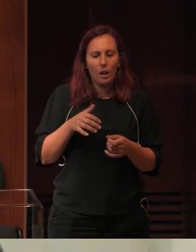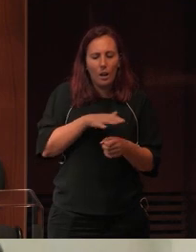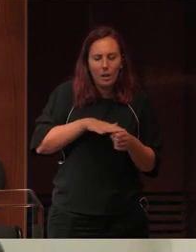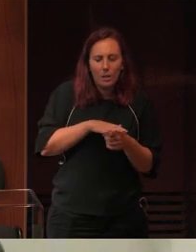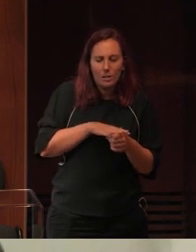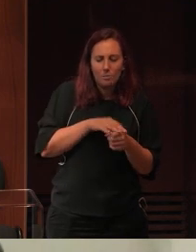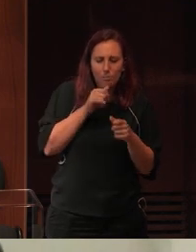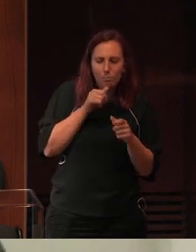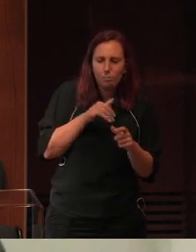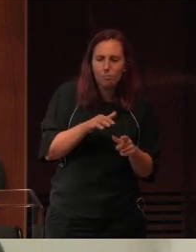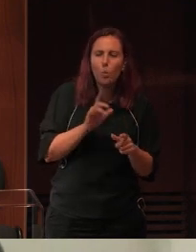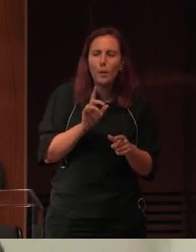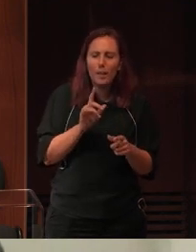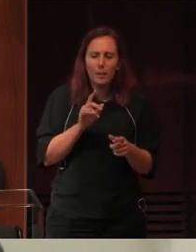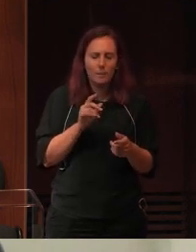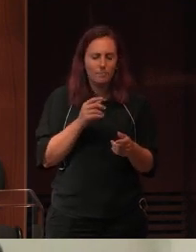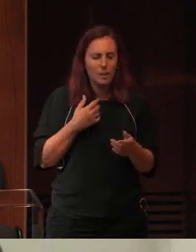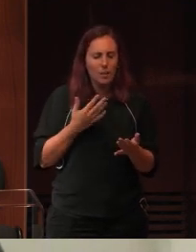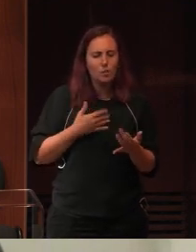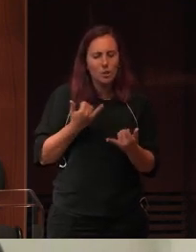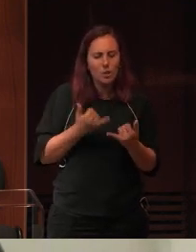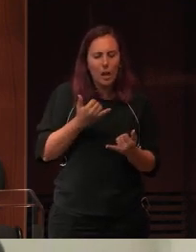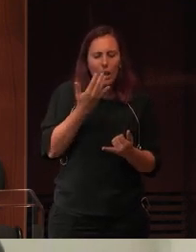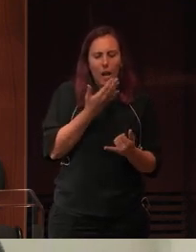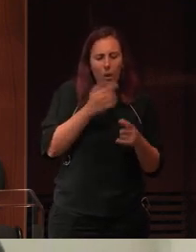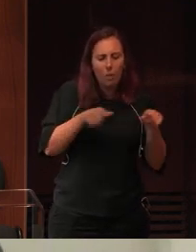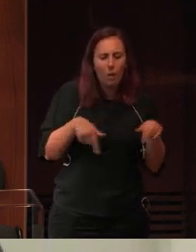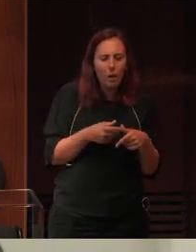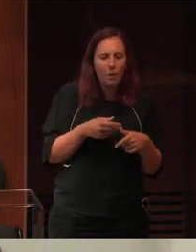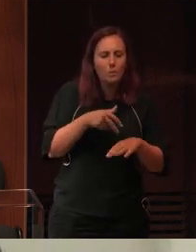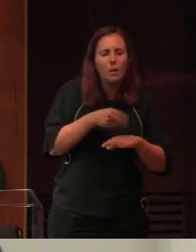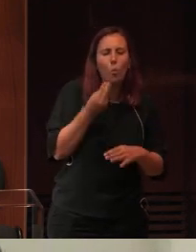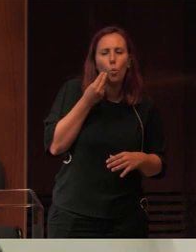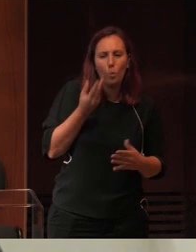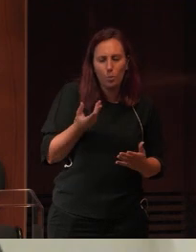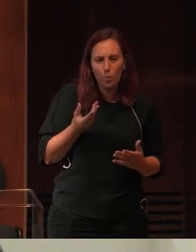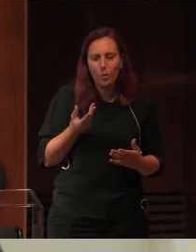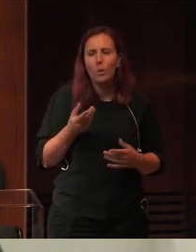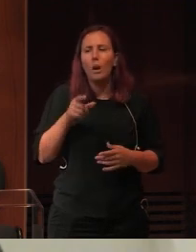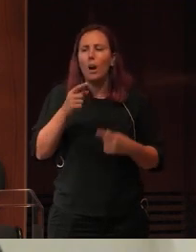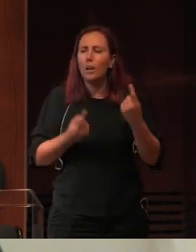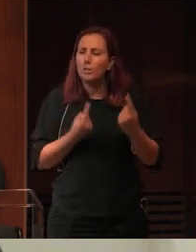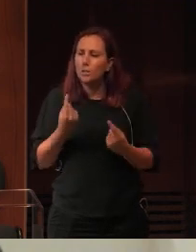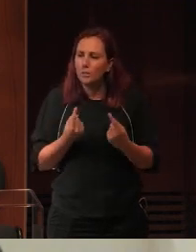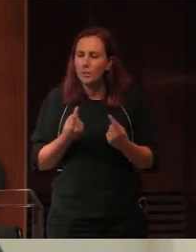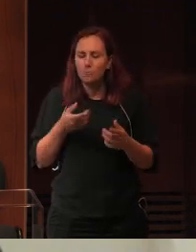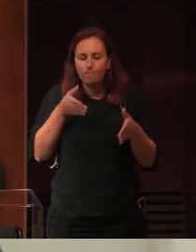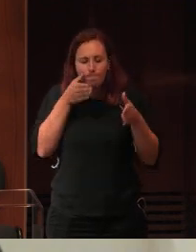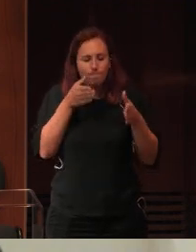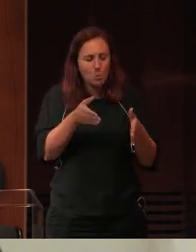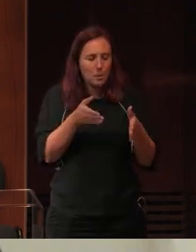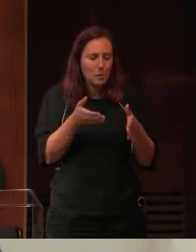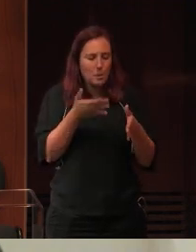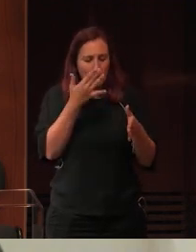sobre a presença do digital na sala de aula. muitas vezes com um foco um